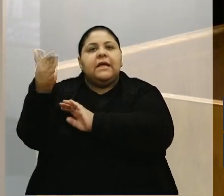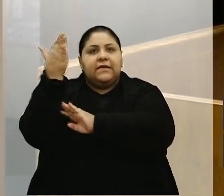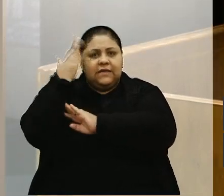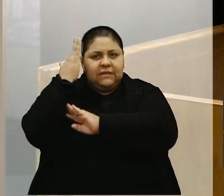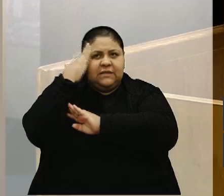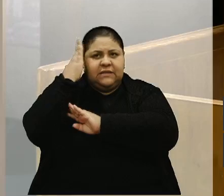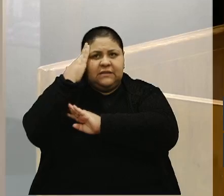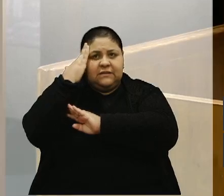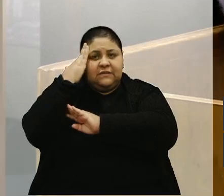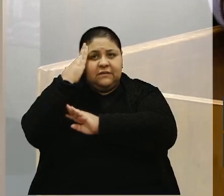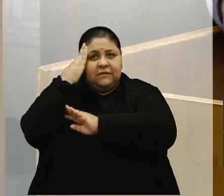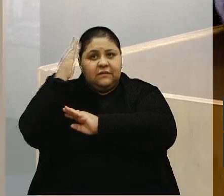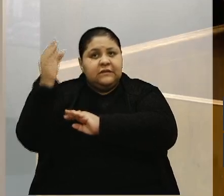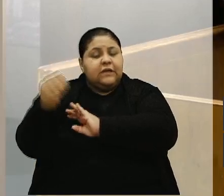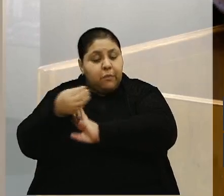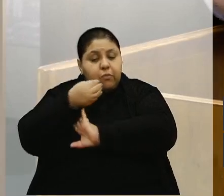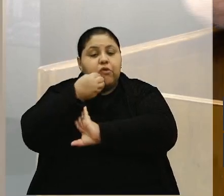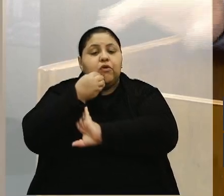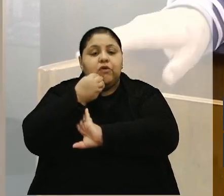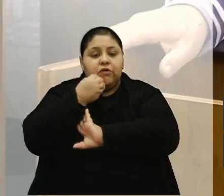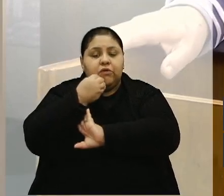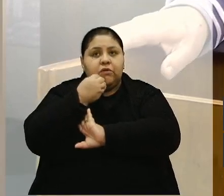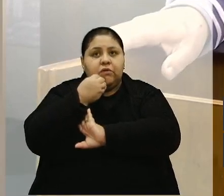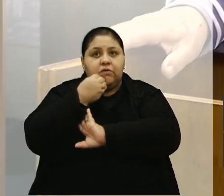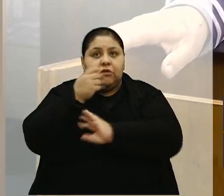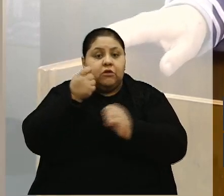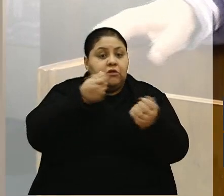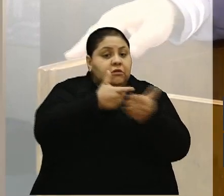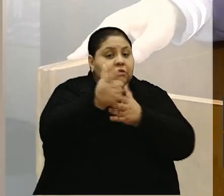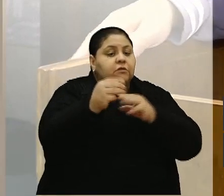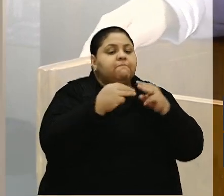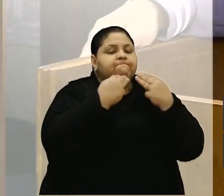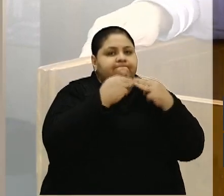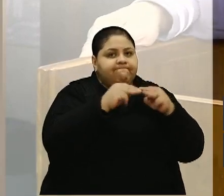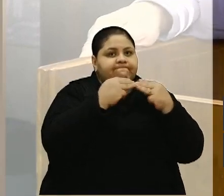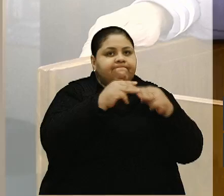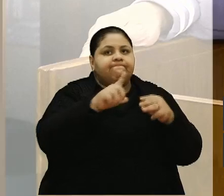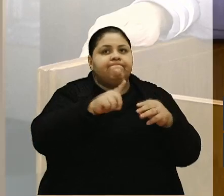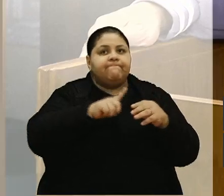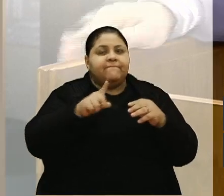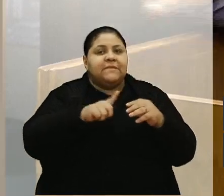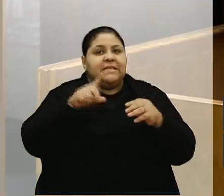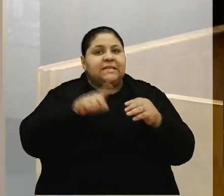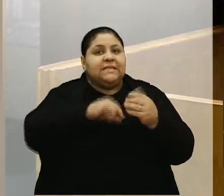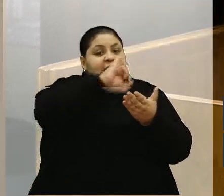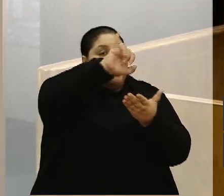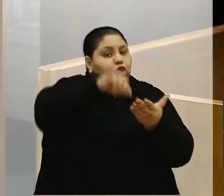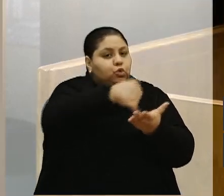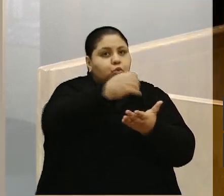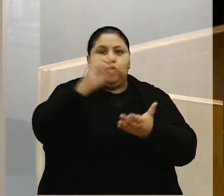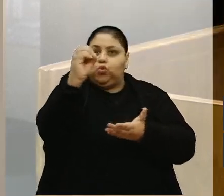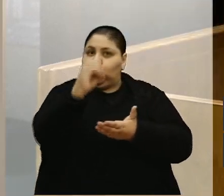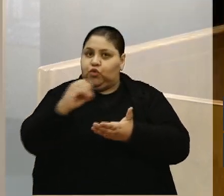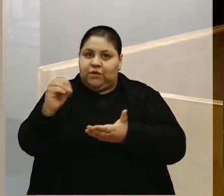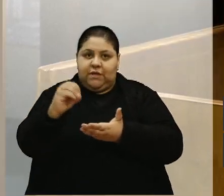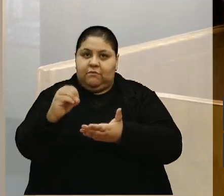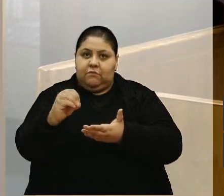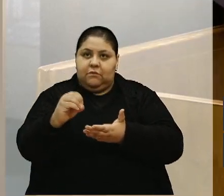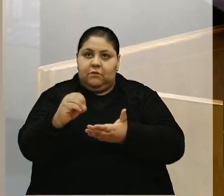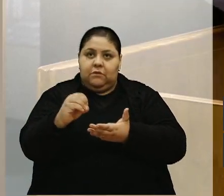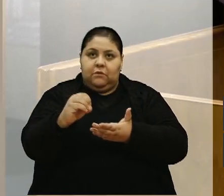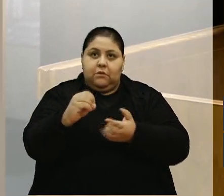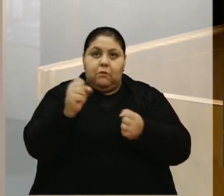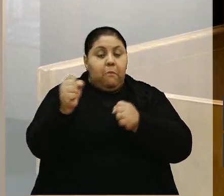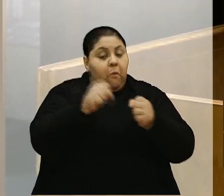que veio possibilidades, veio de adquirir maquinário, tem que ser a juros zero, se não é endividar mais ainda,